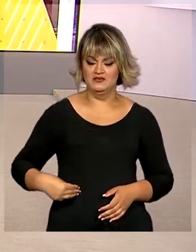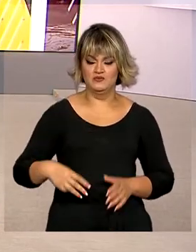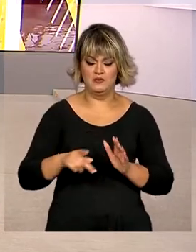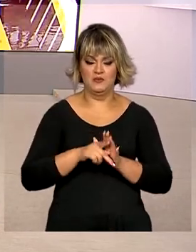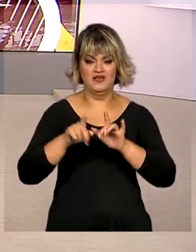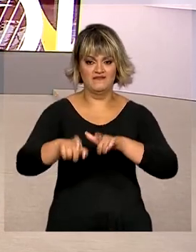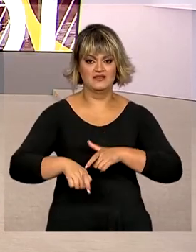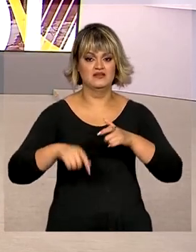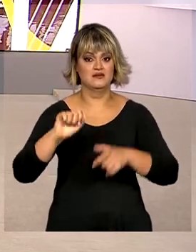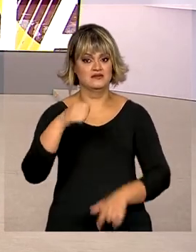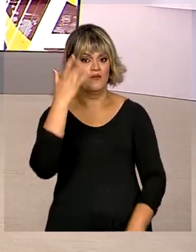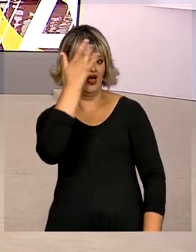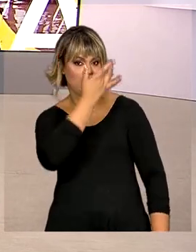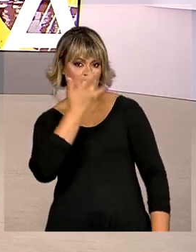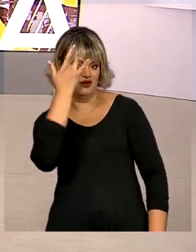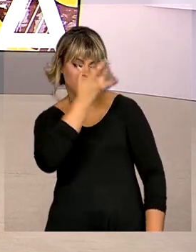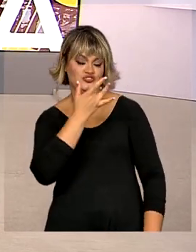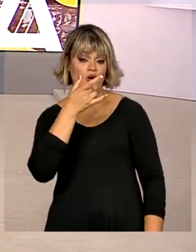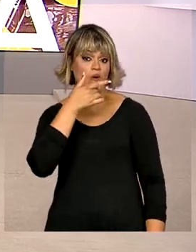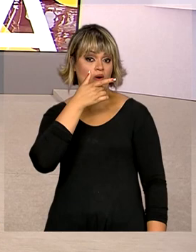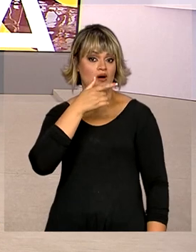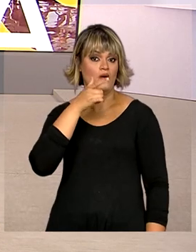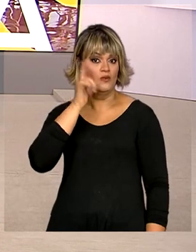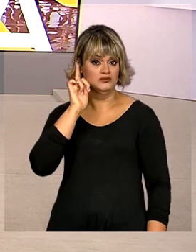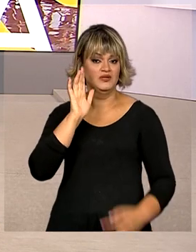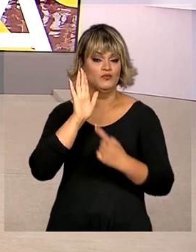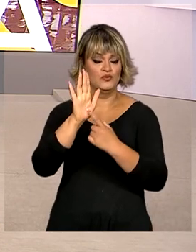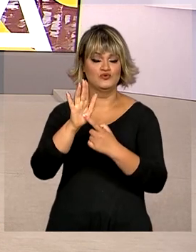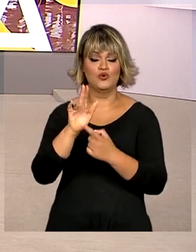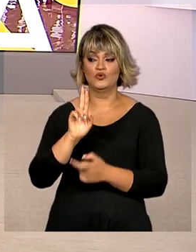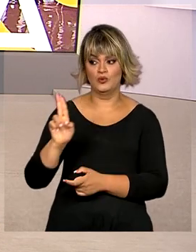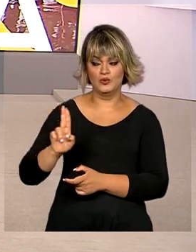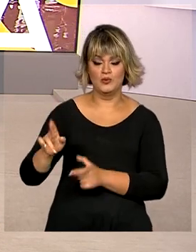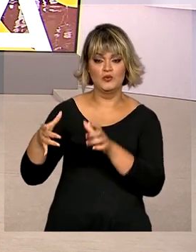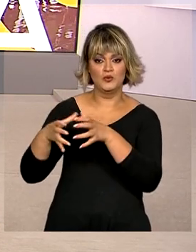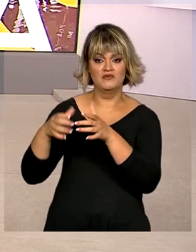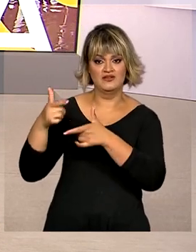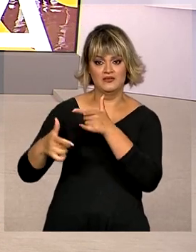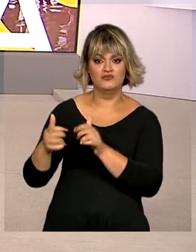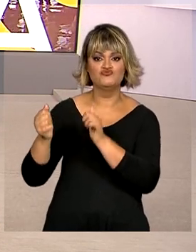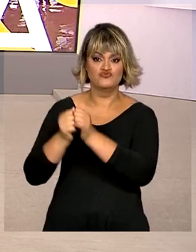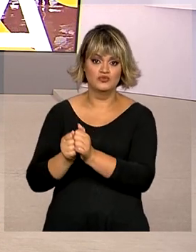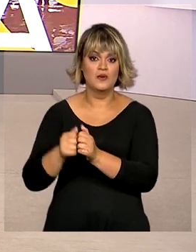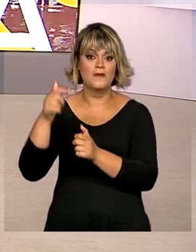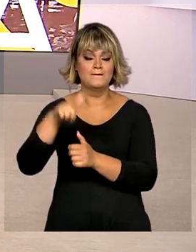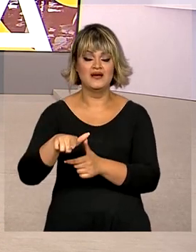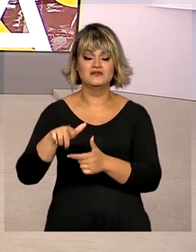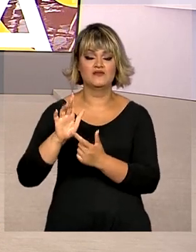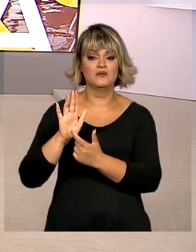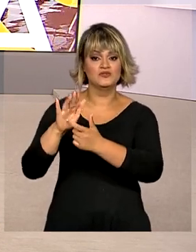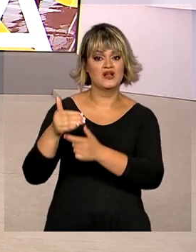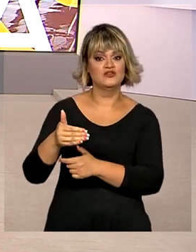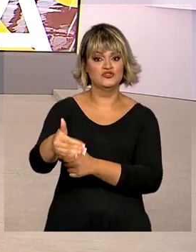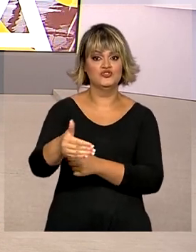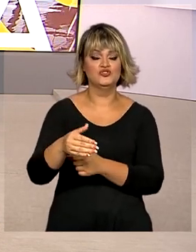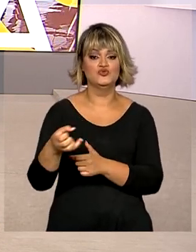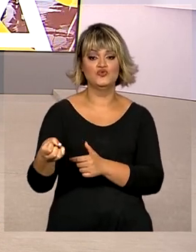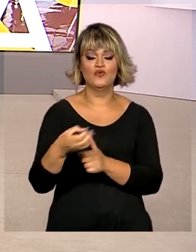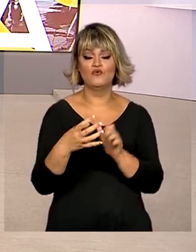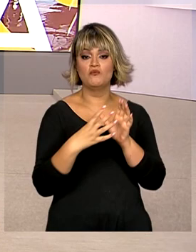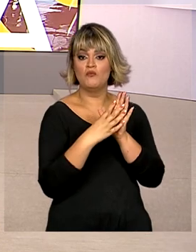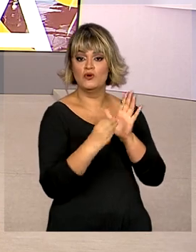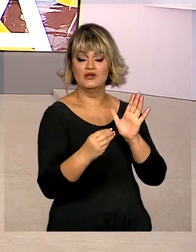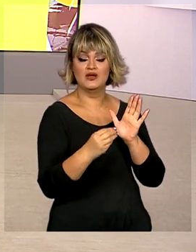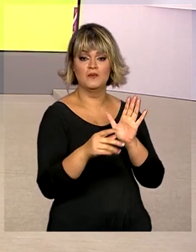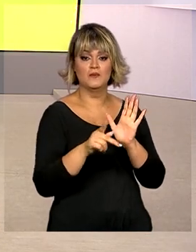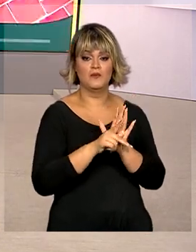Haddad, apresentou nesta terça-feira os primeiros nomes da sua equipe e também pretende apresentar um novo modelo fiscal